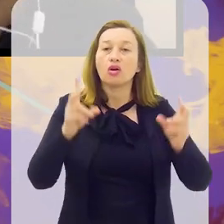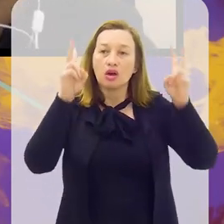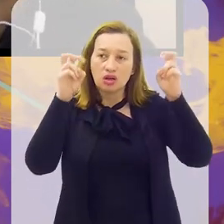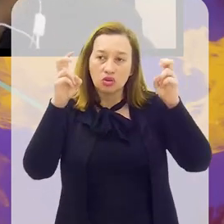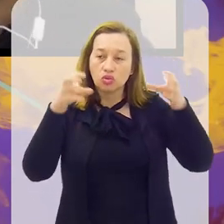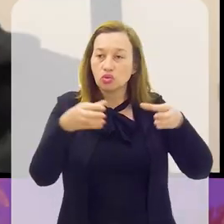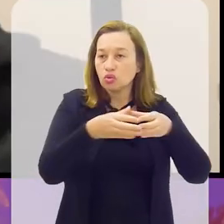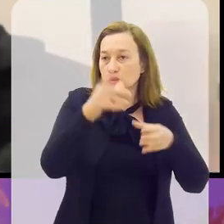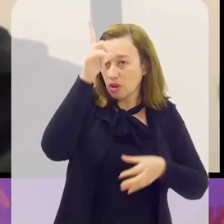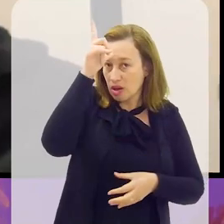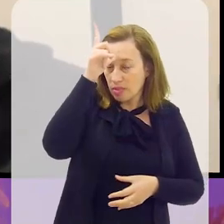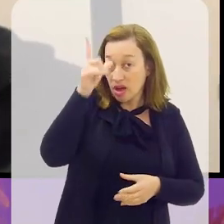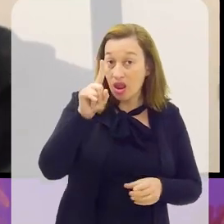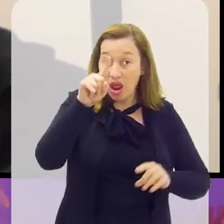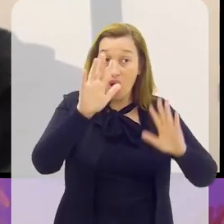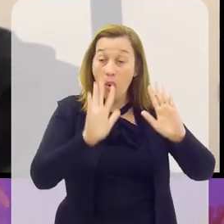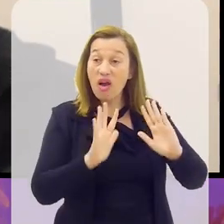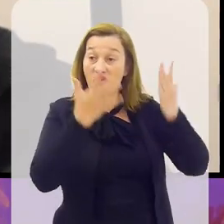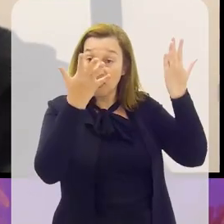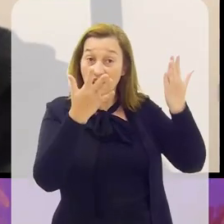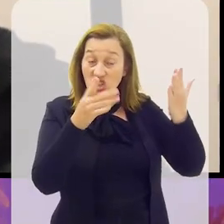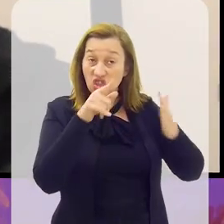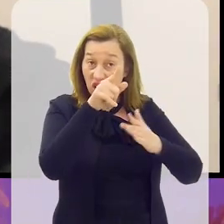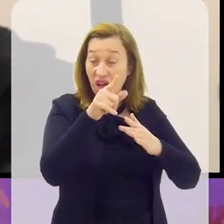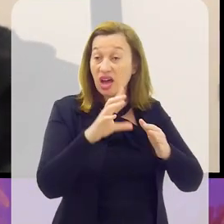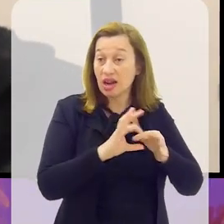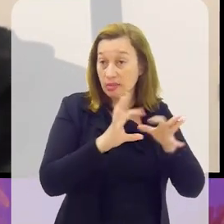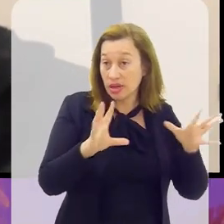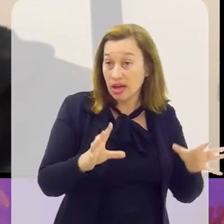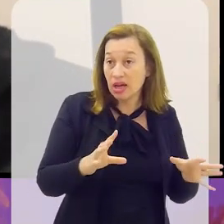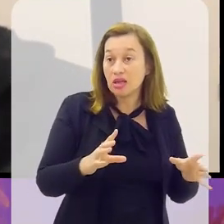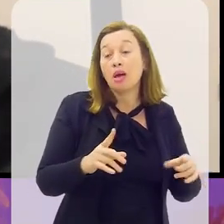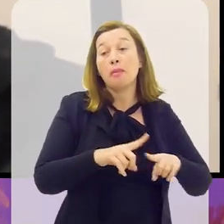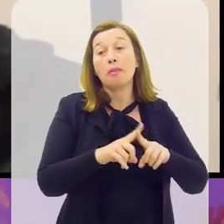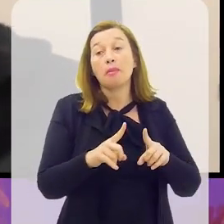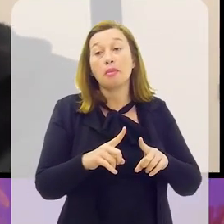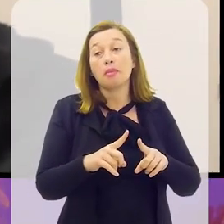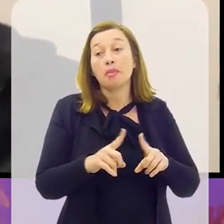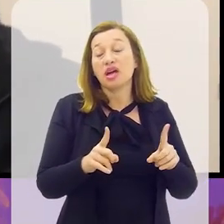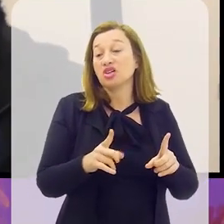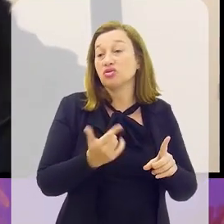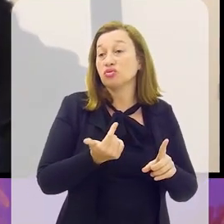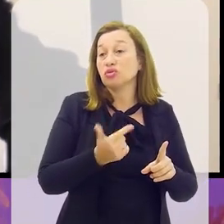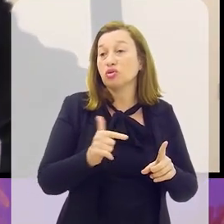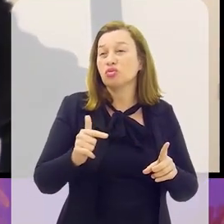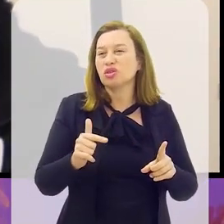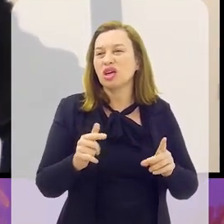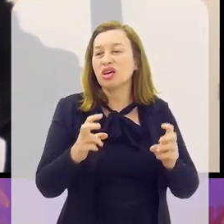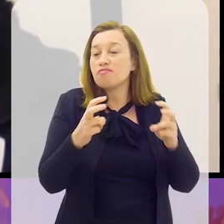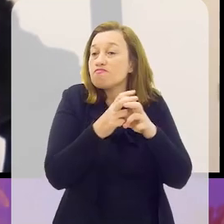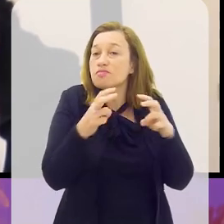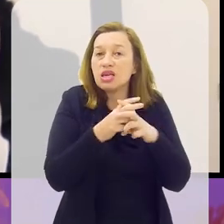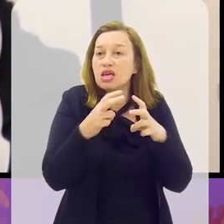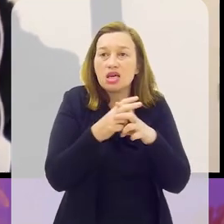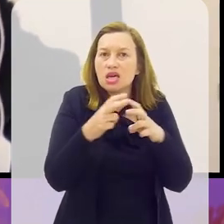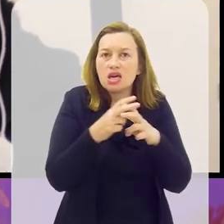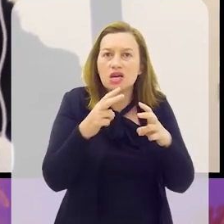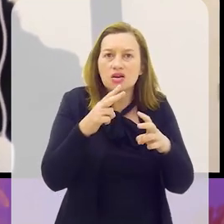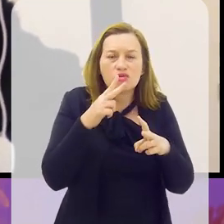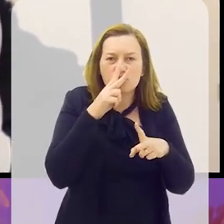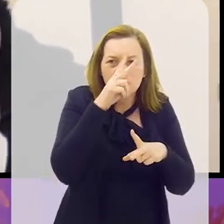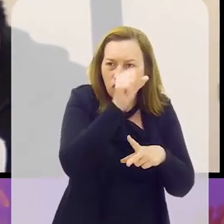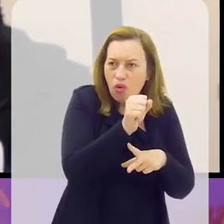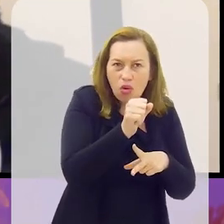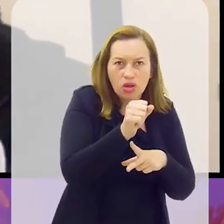novamente a questão da Alemanha, onde você tem uma festa muito grande, é permitido. essa festa, né? E, ao mesmo tempo, você não tem conflitos